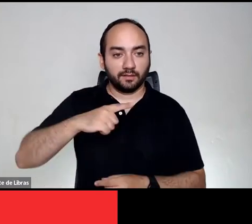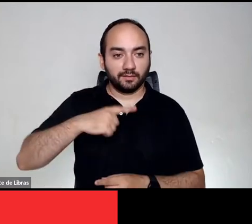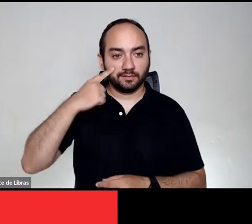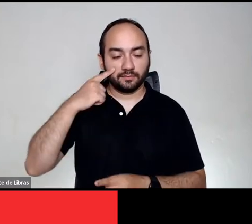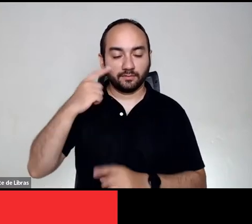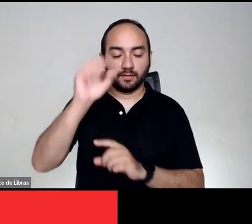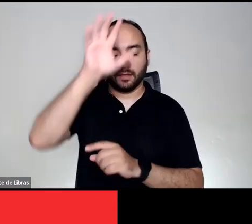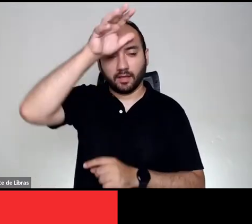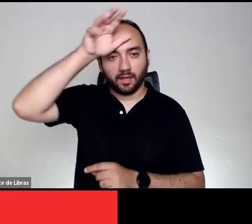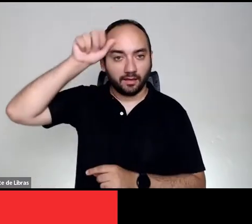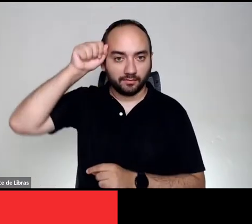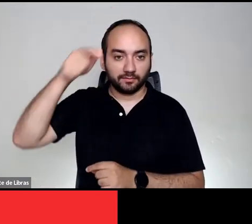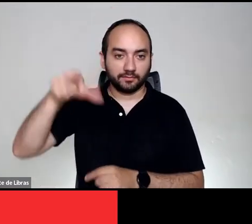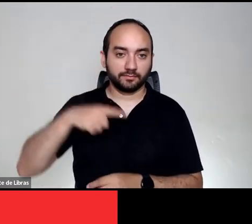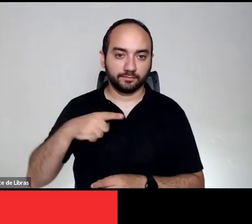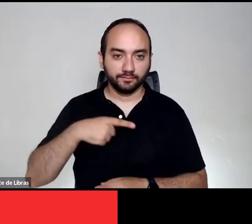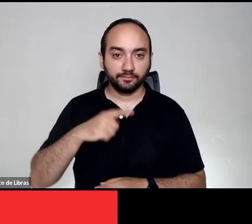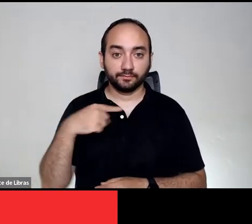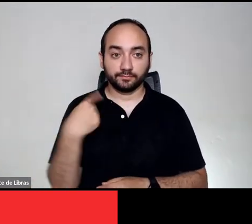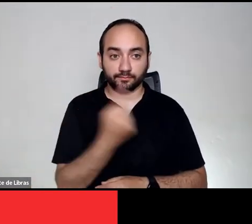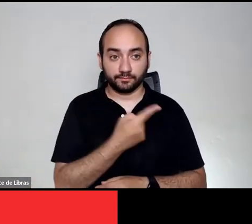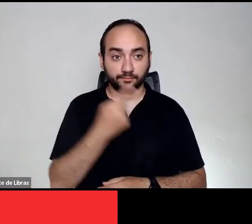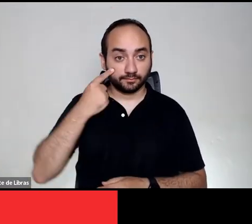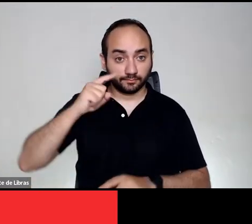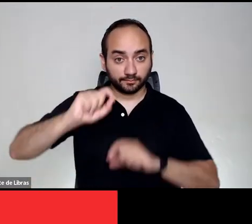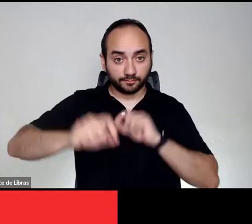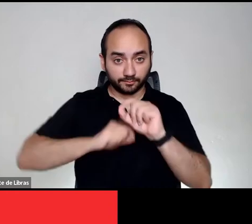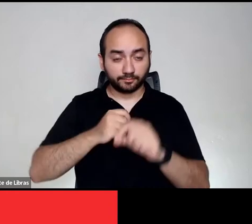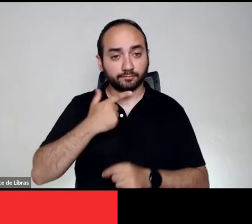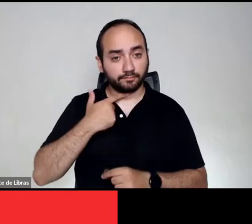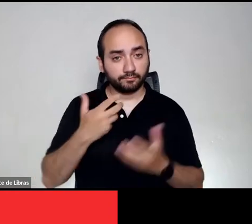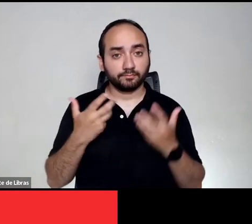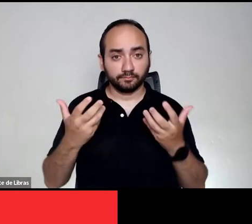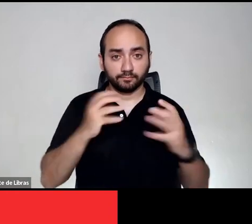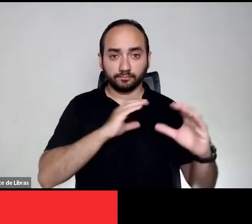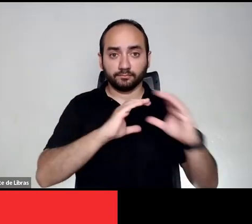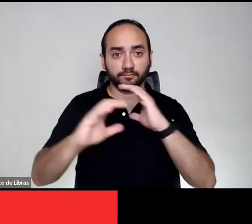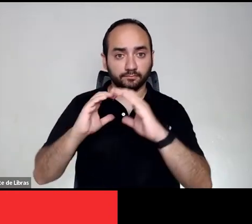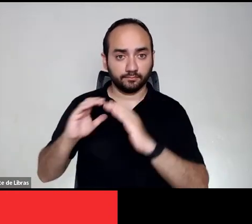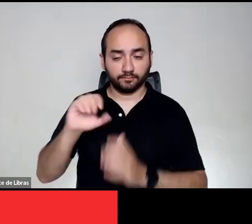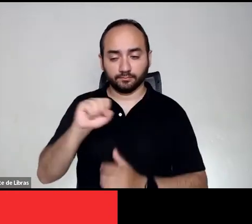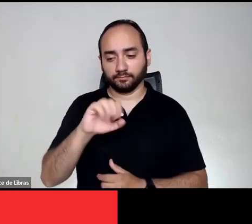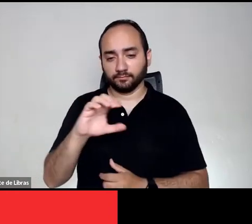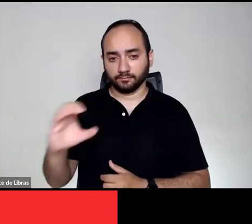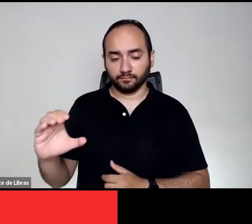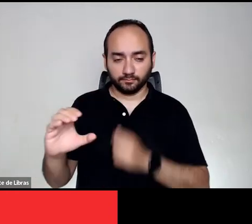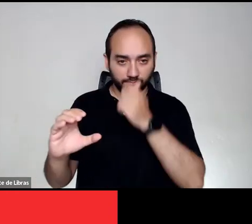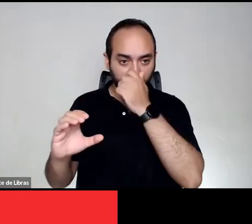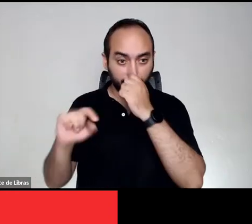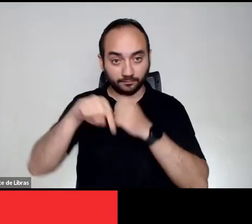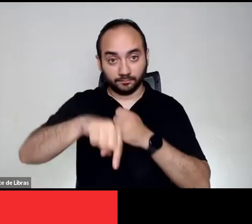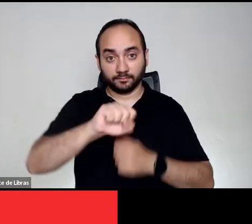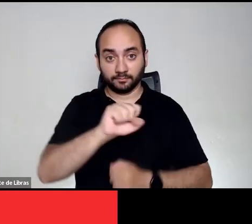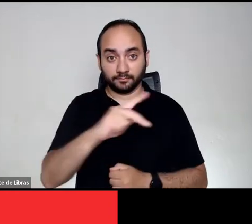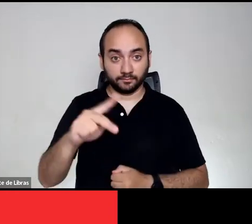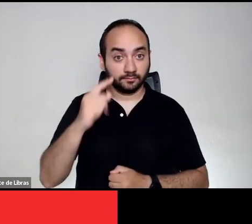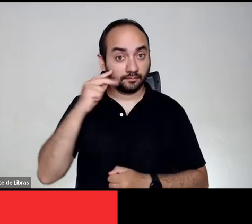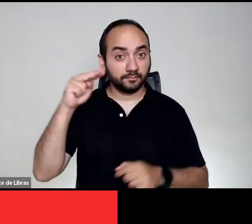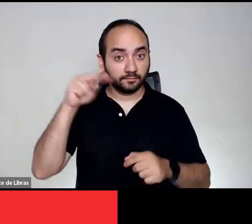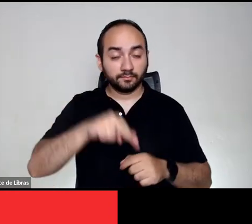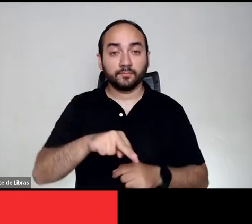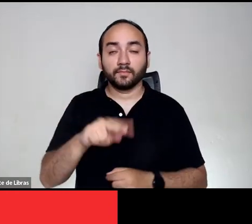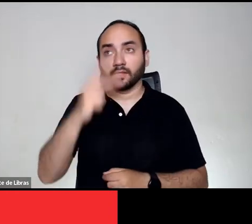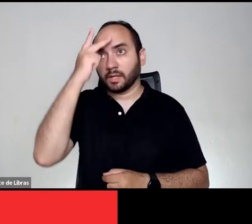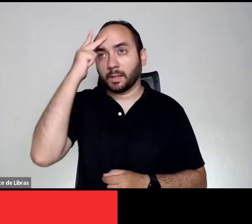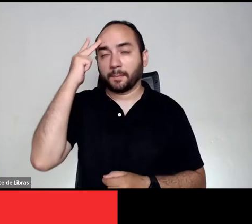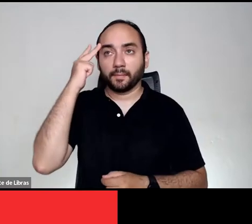amazônica. O nosso desejo dentro de toda a comunicação do SESC é que esse aplicativo seja visto quando alguém estiver